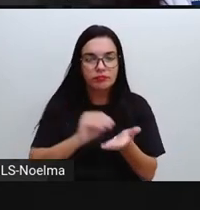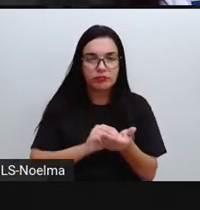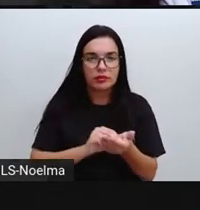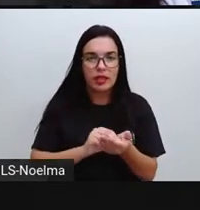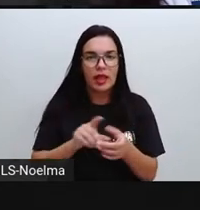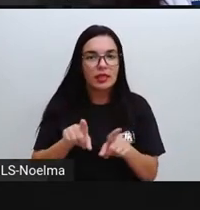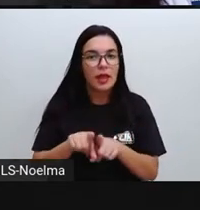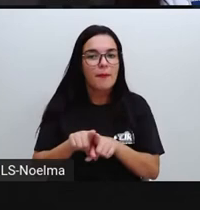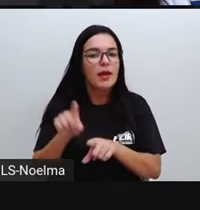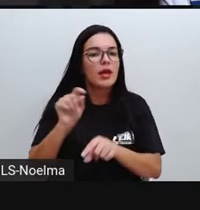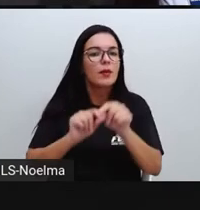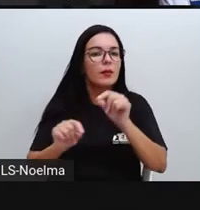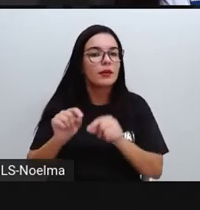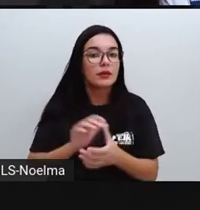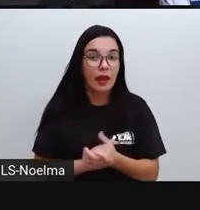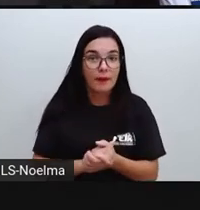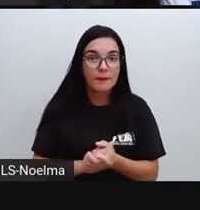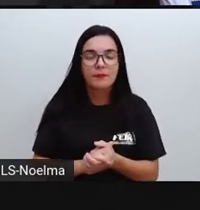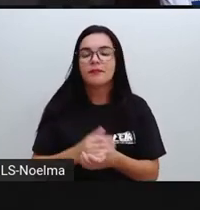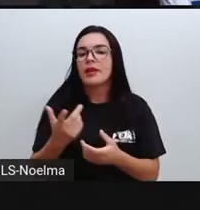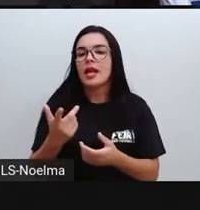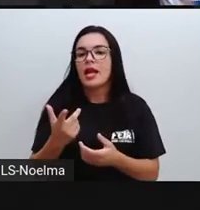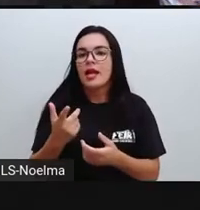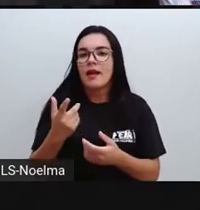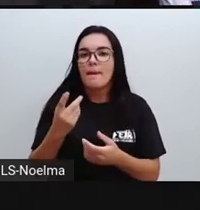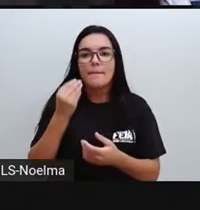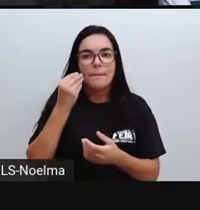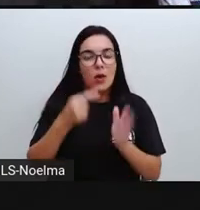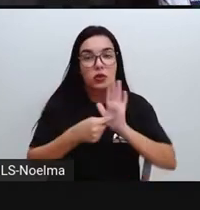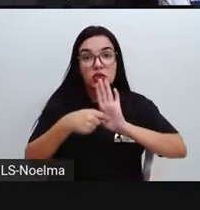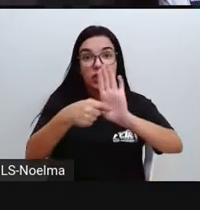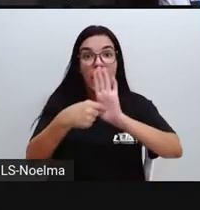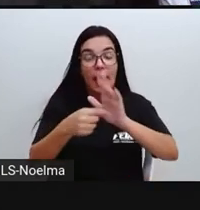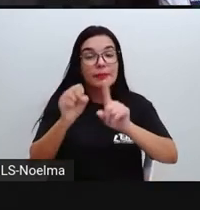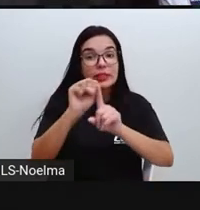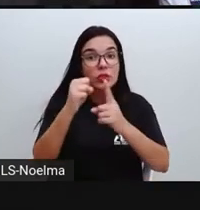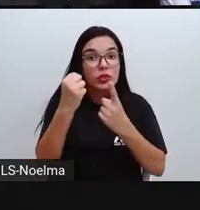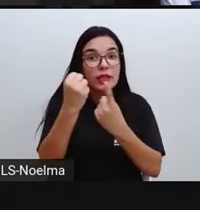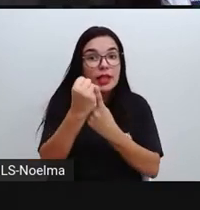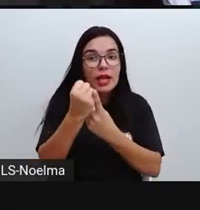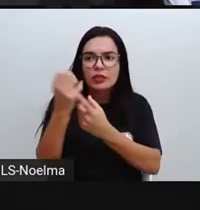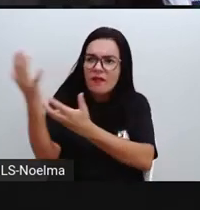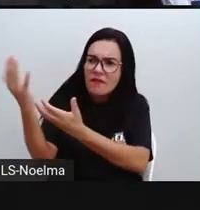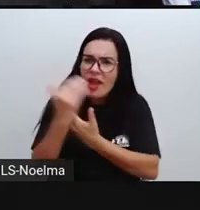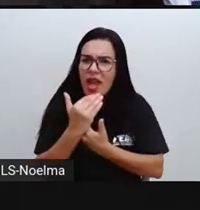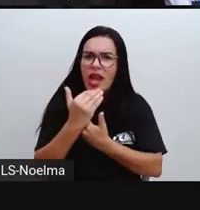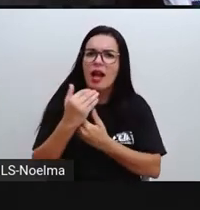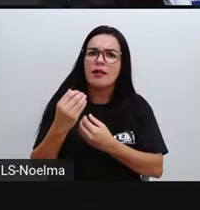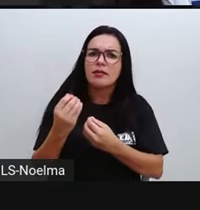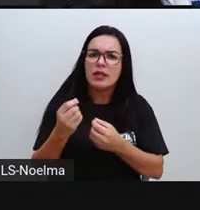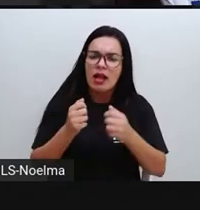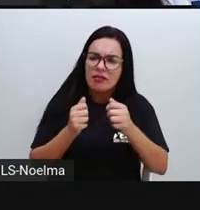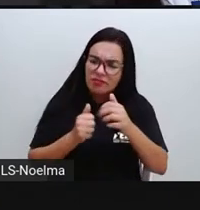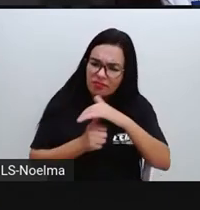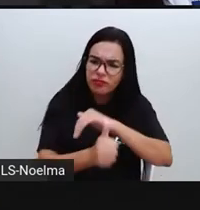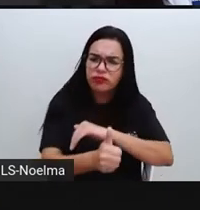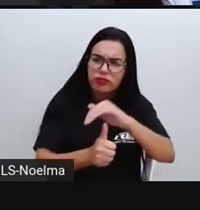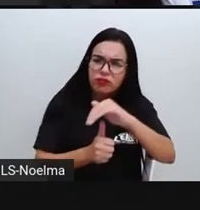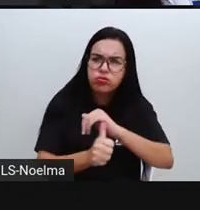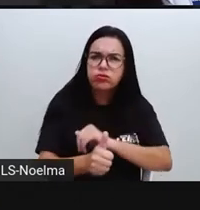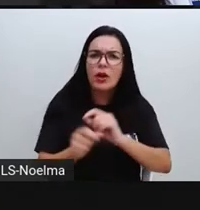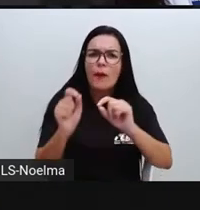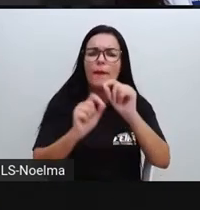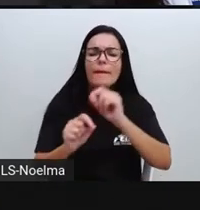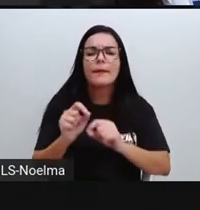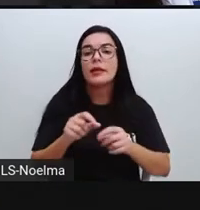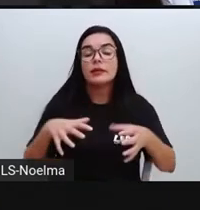indicadores de desempenho, fazendo com que a sociedade, ela possa participar da avaliação desses serviços, incentivar essa participação que